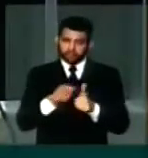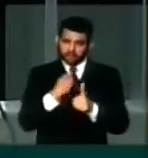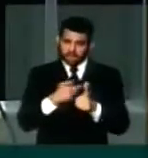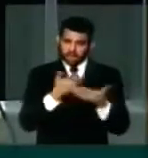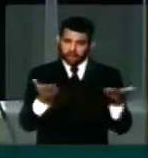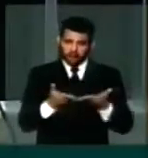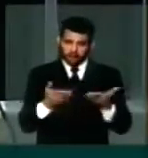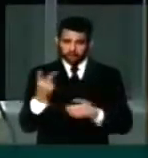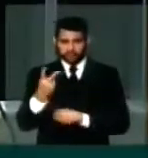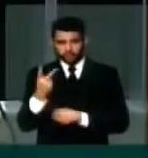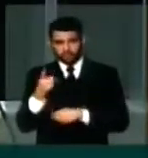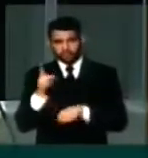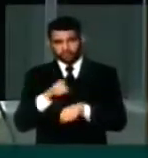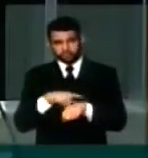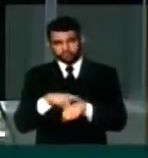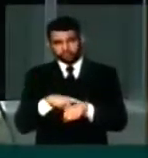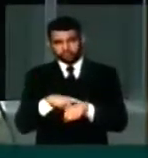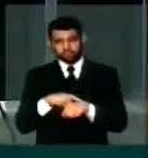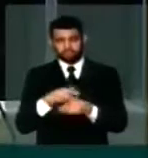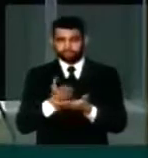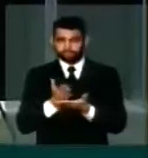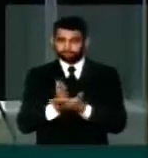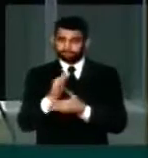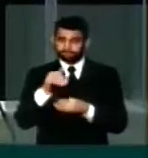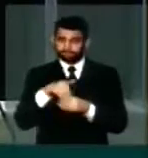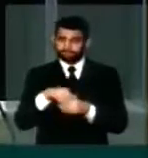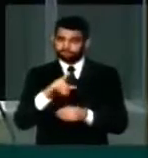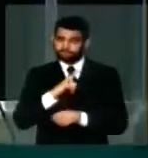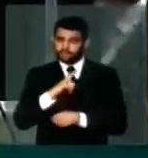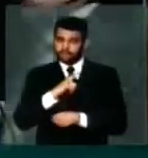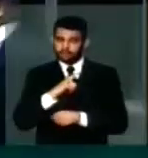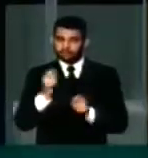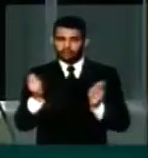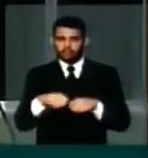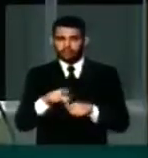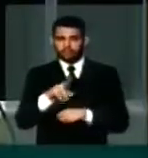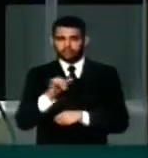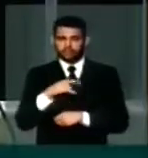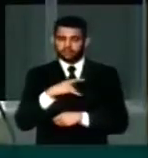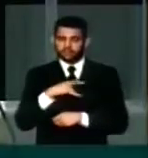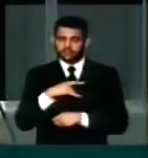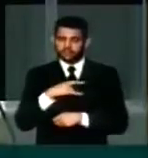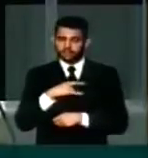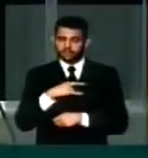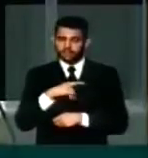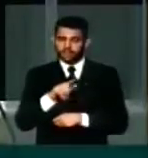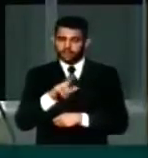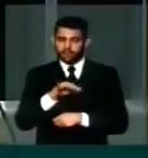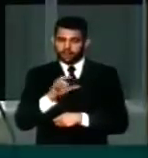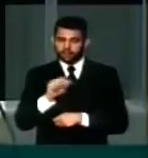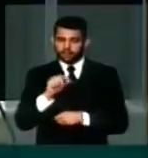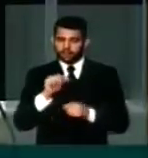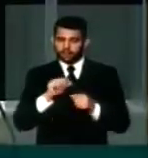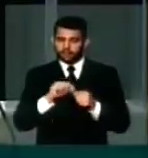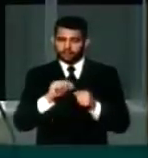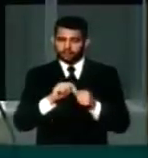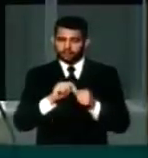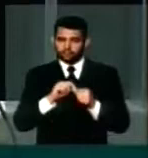e agora no segundo turno, tem um condicionante grave, que é o